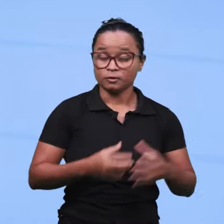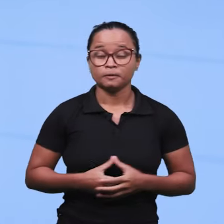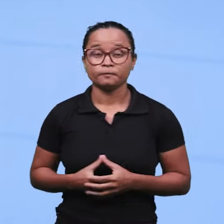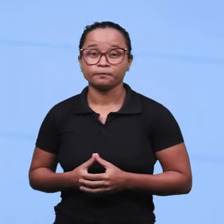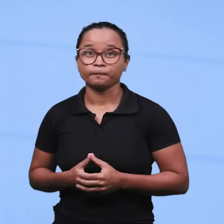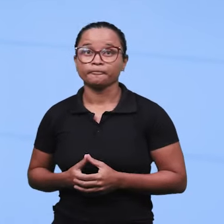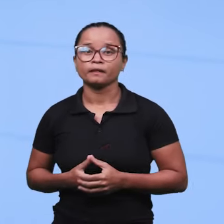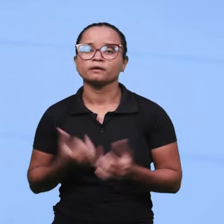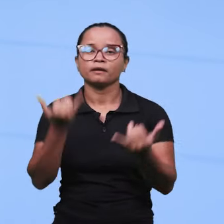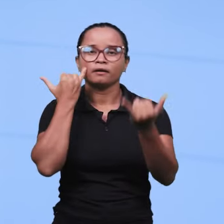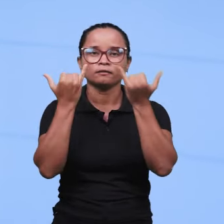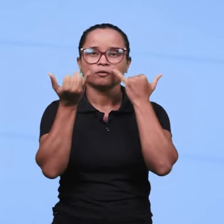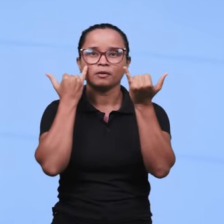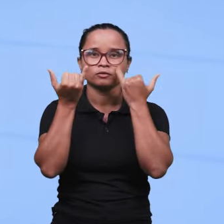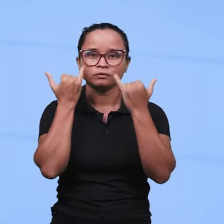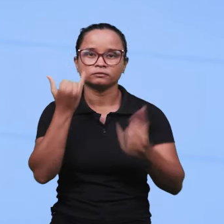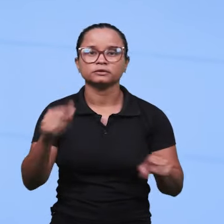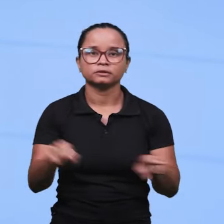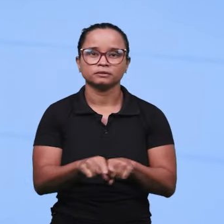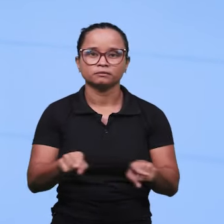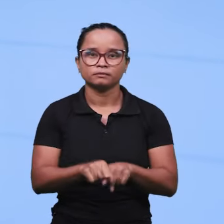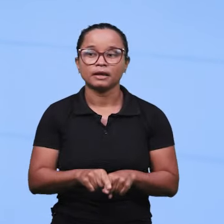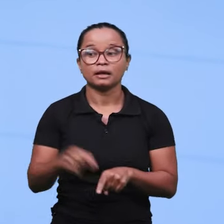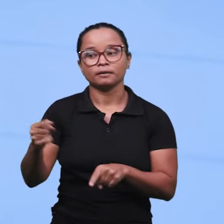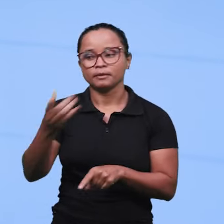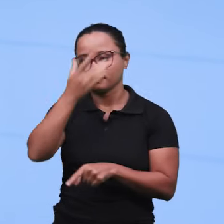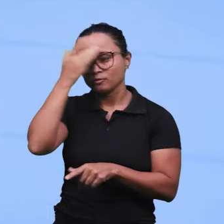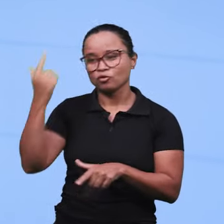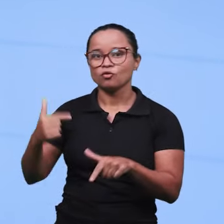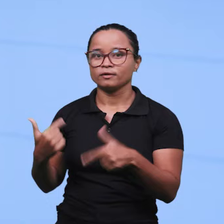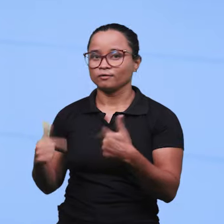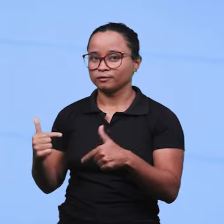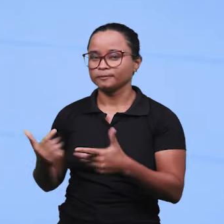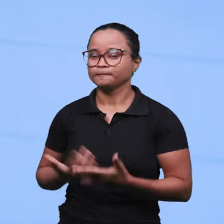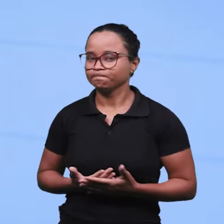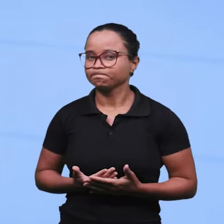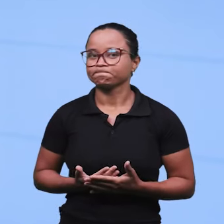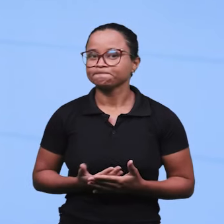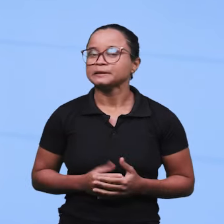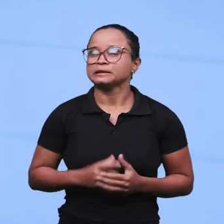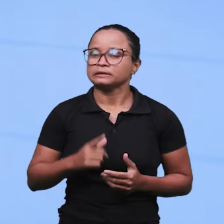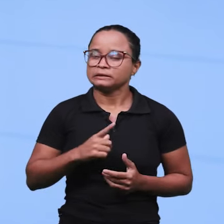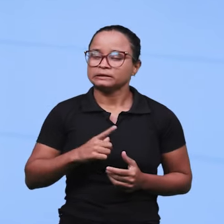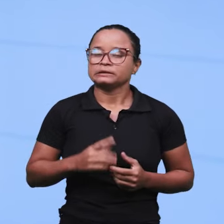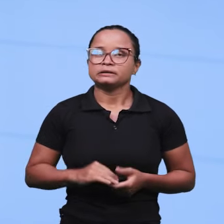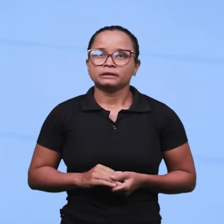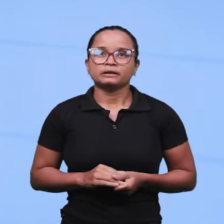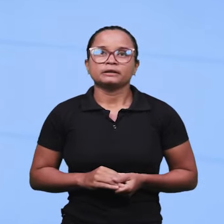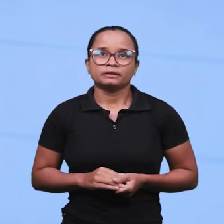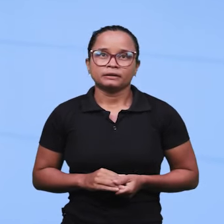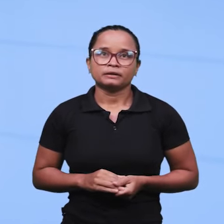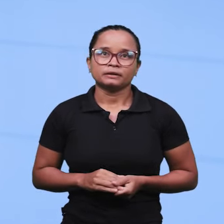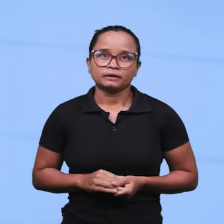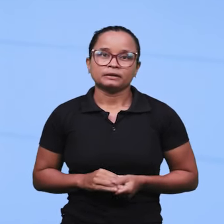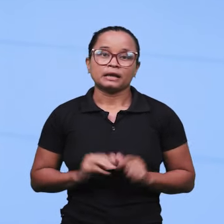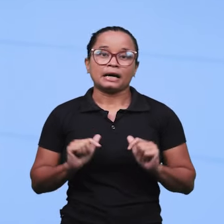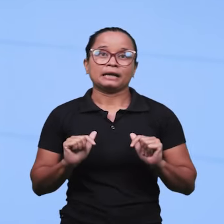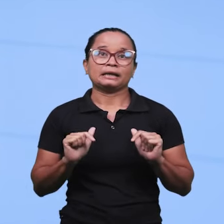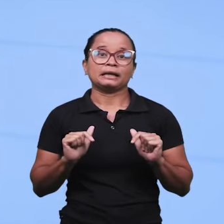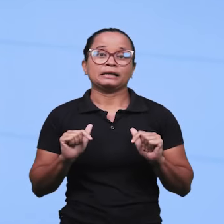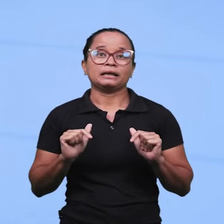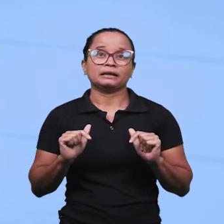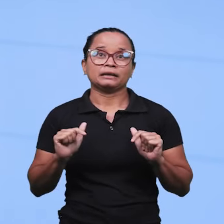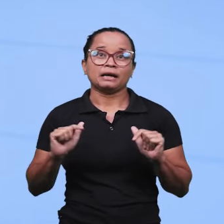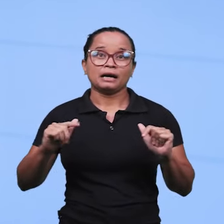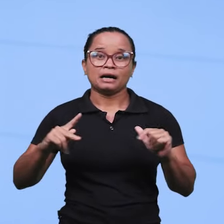também das informações passadas para os empregados, isso traz realmente inúmeras ações